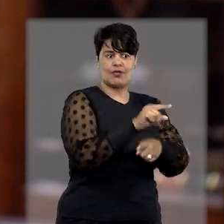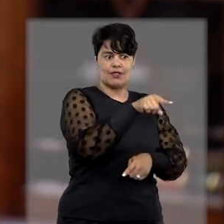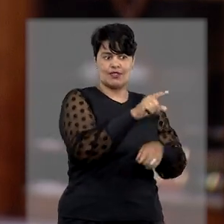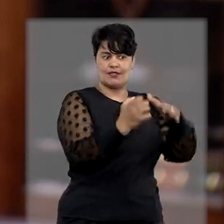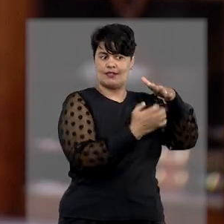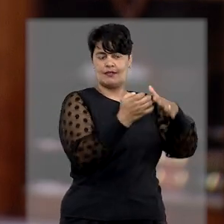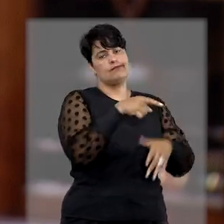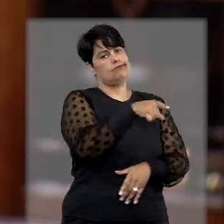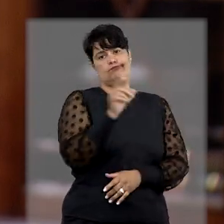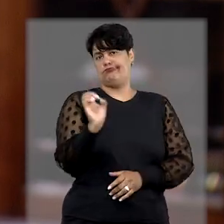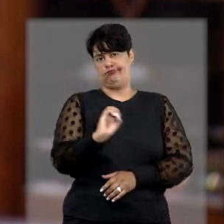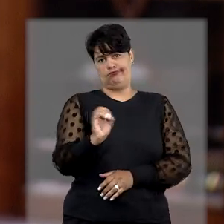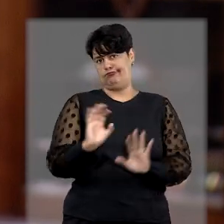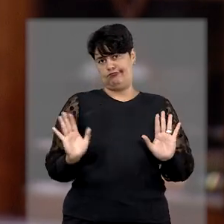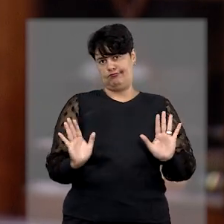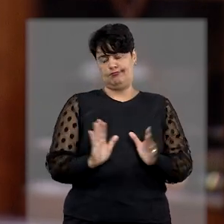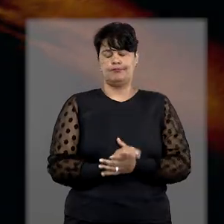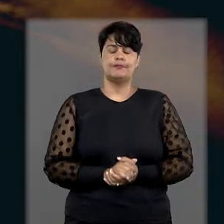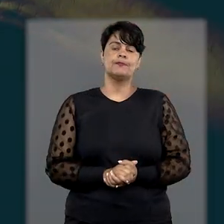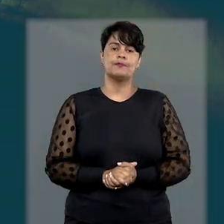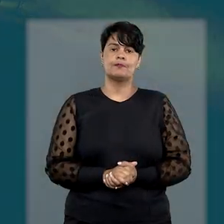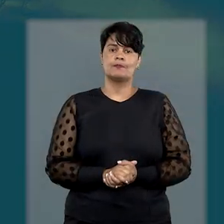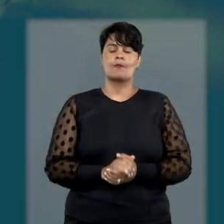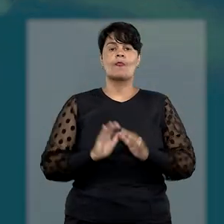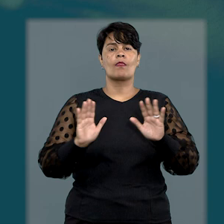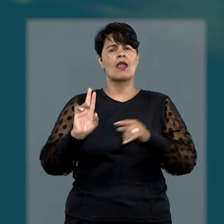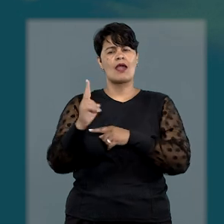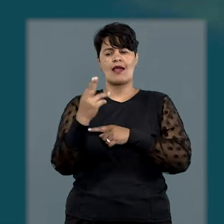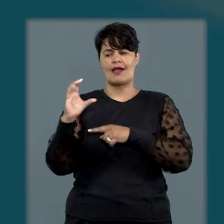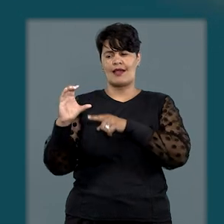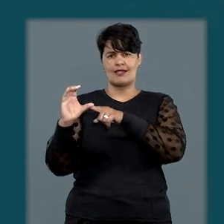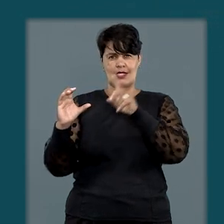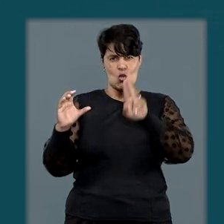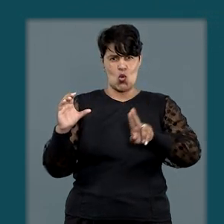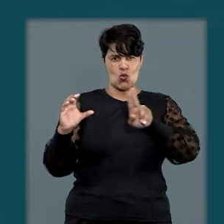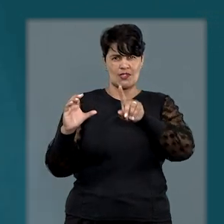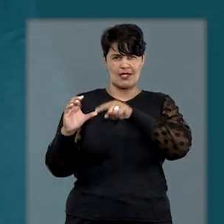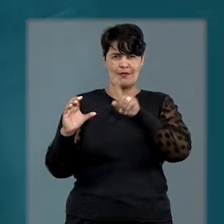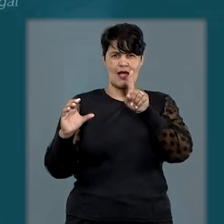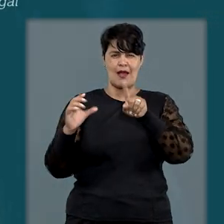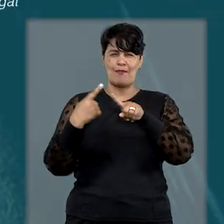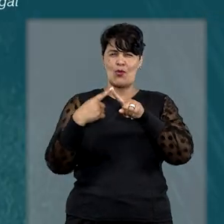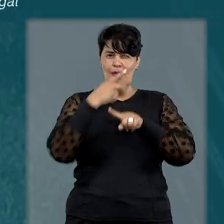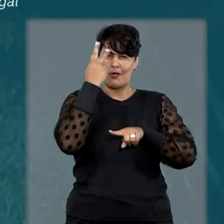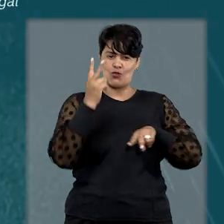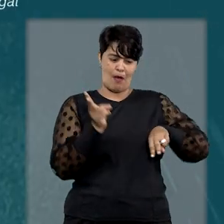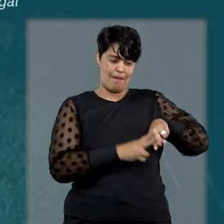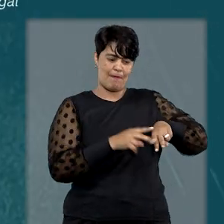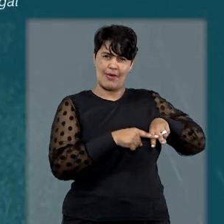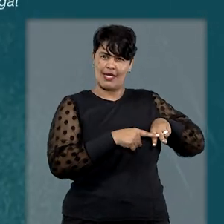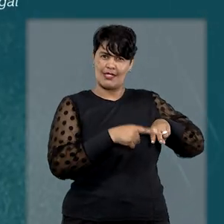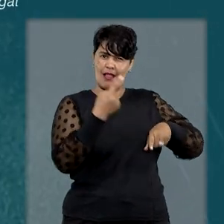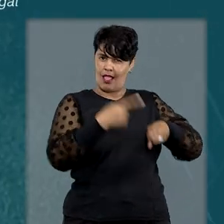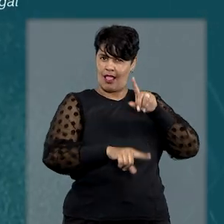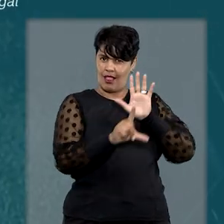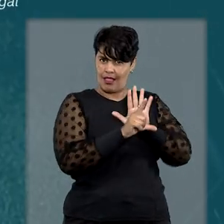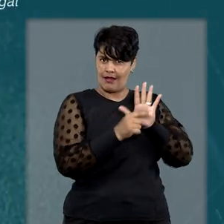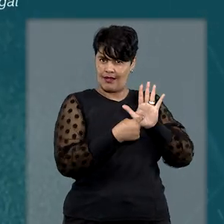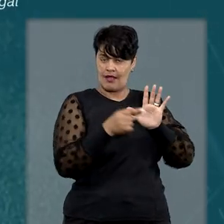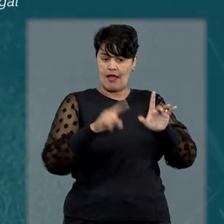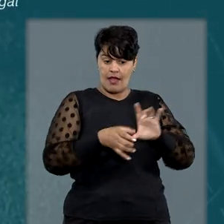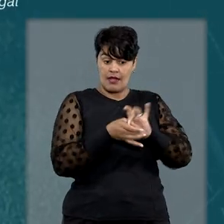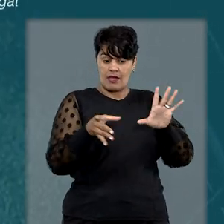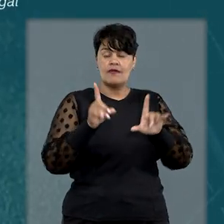um direito de locomoção de uma pessoa jurídica. Quando usado para livrar alguém que está em uma prisão ilegal, é chamado de